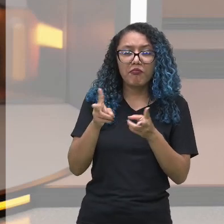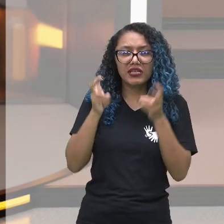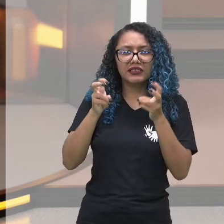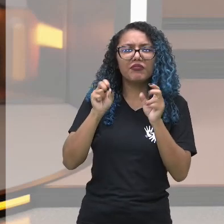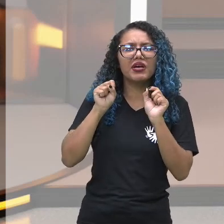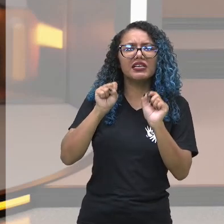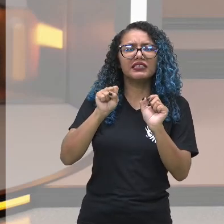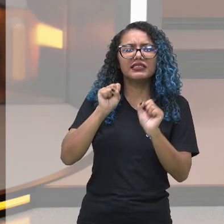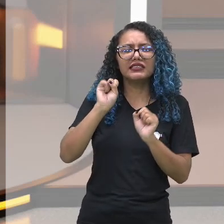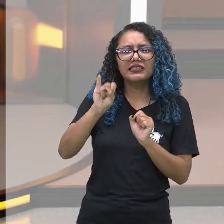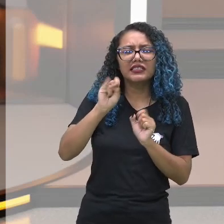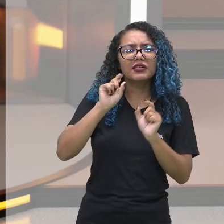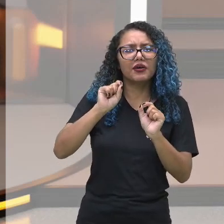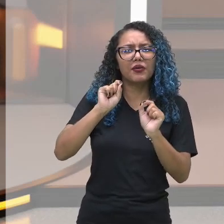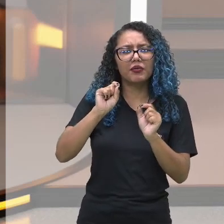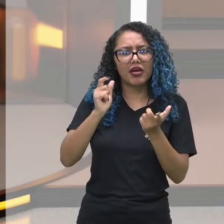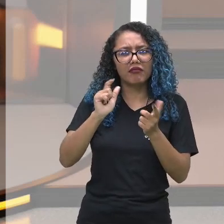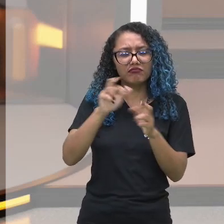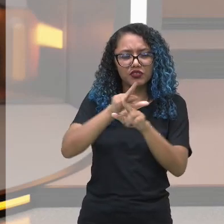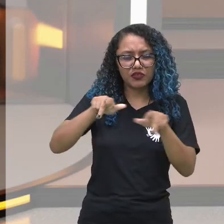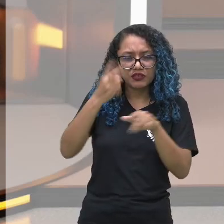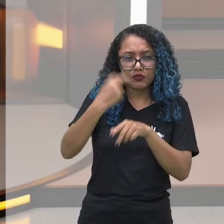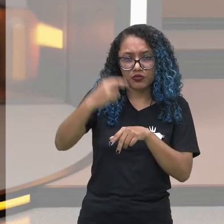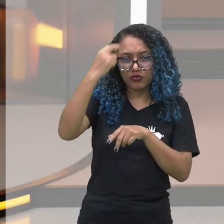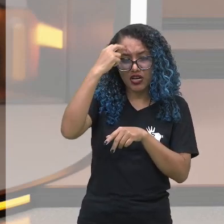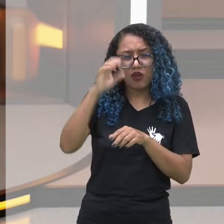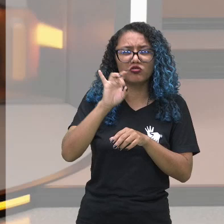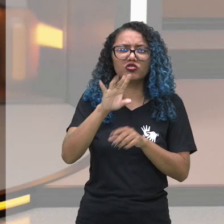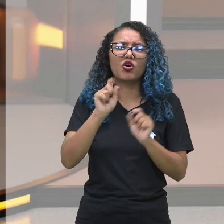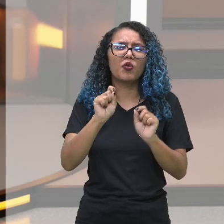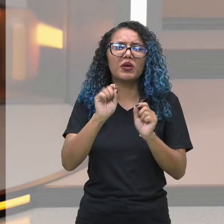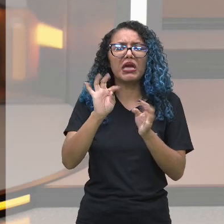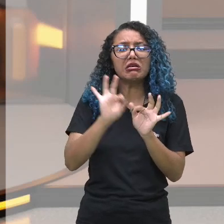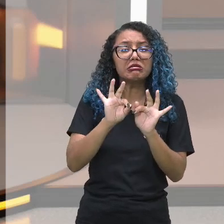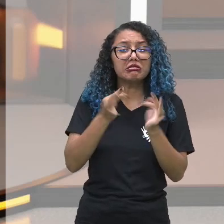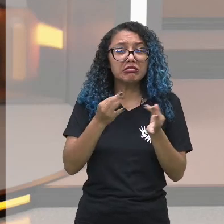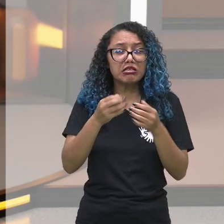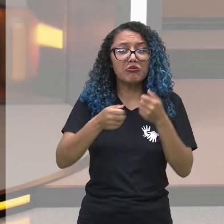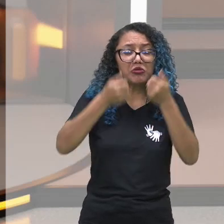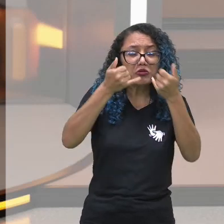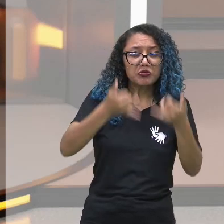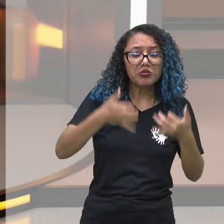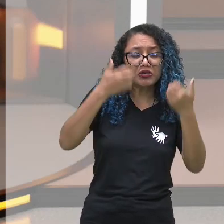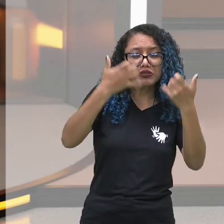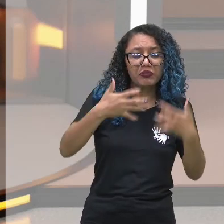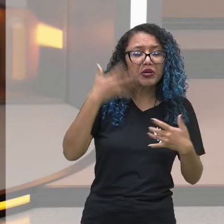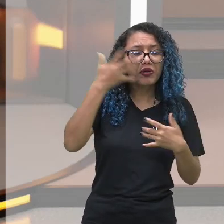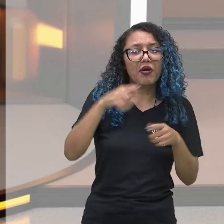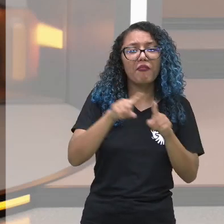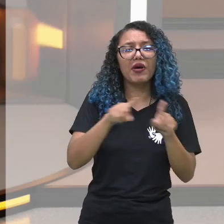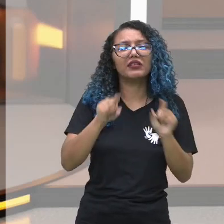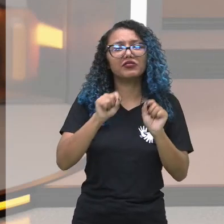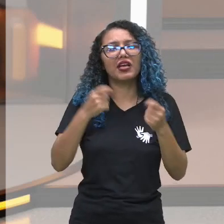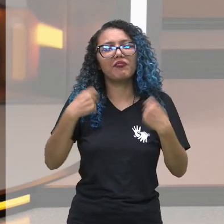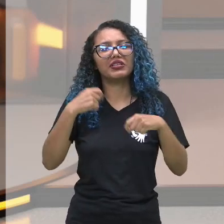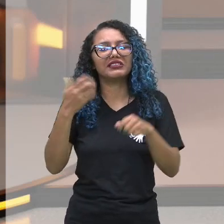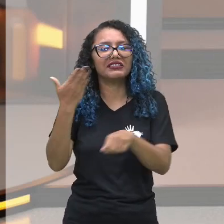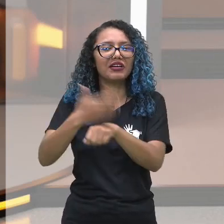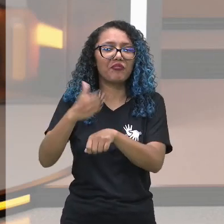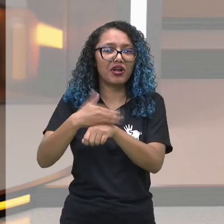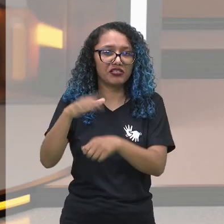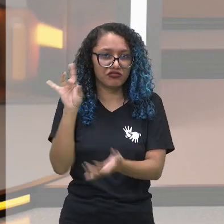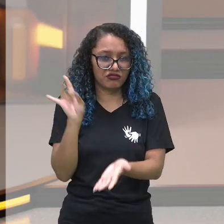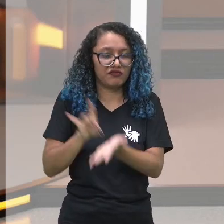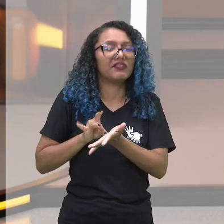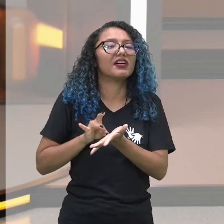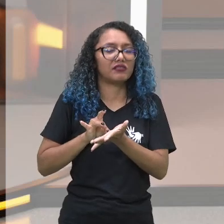diversidade cultural está sendo não só teorizada, falada, mas sim praticada aí